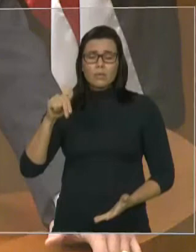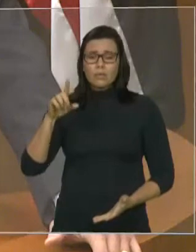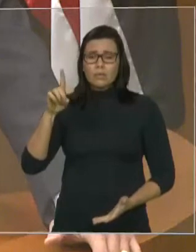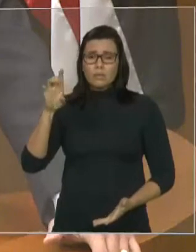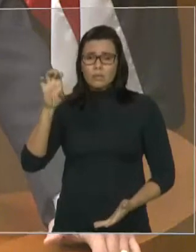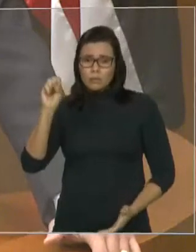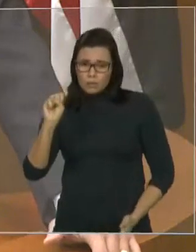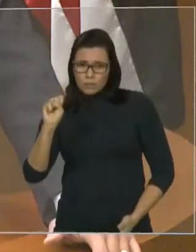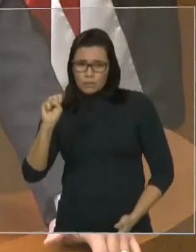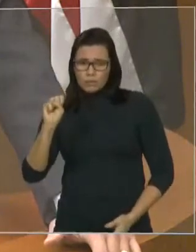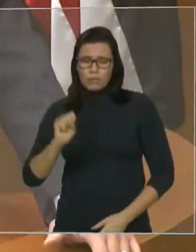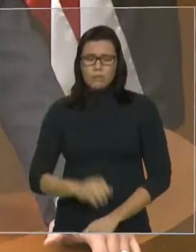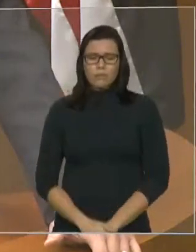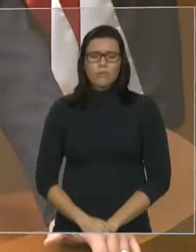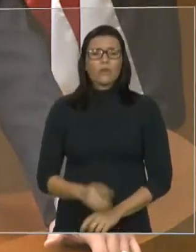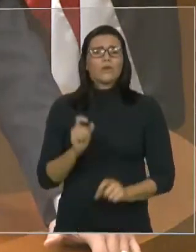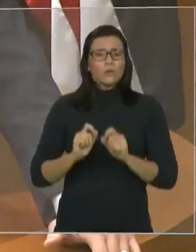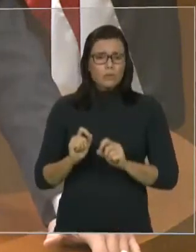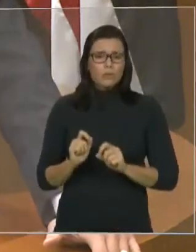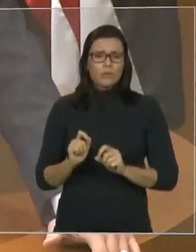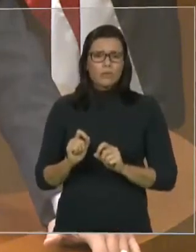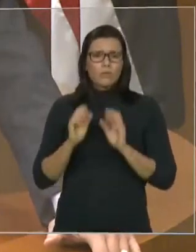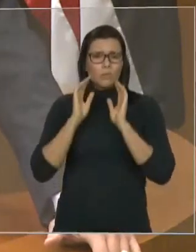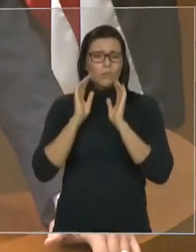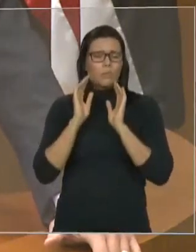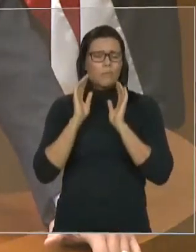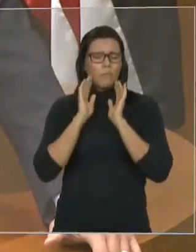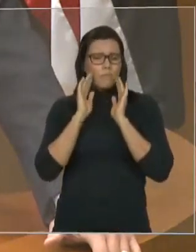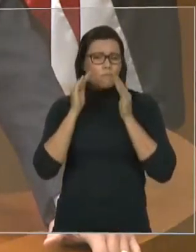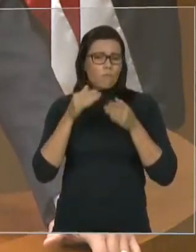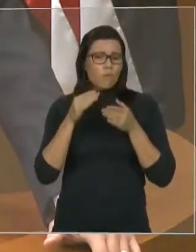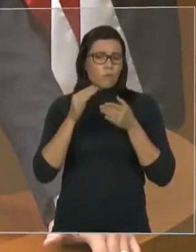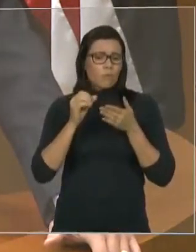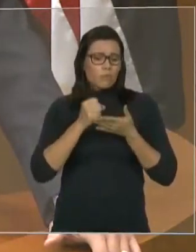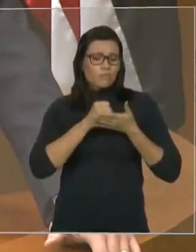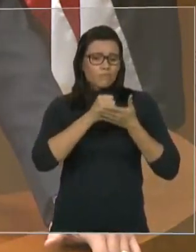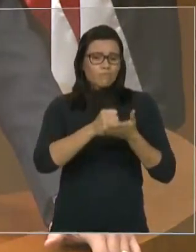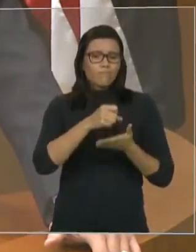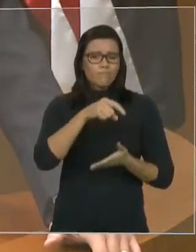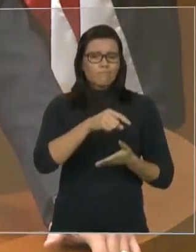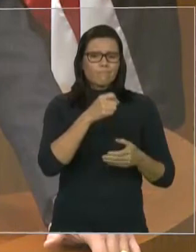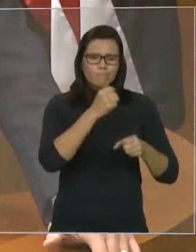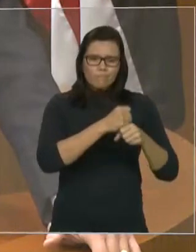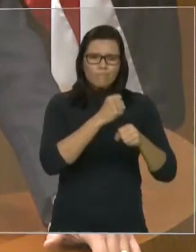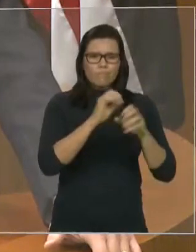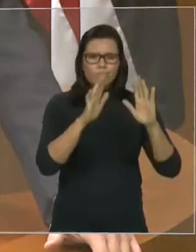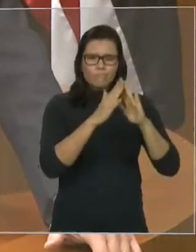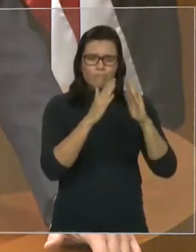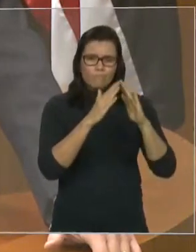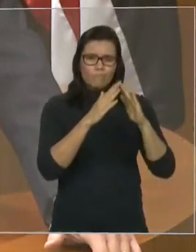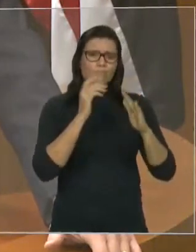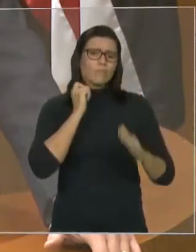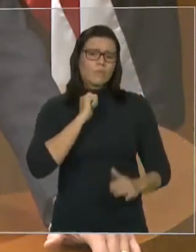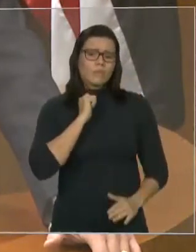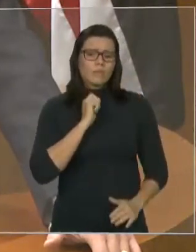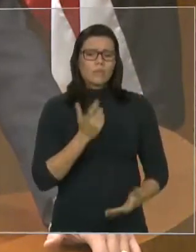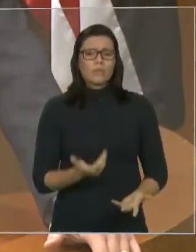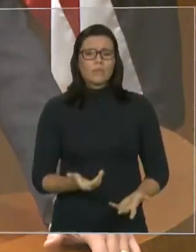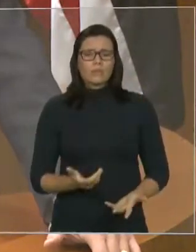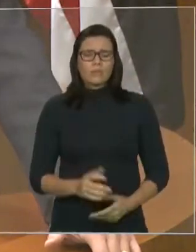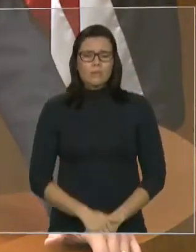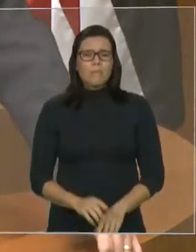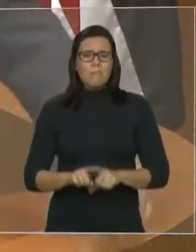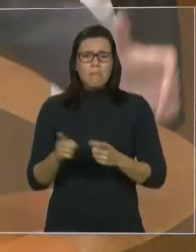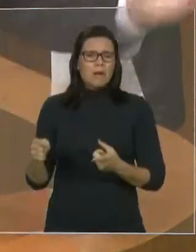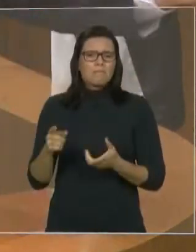a minha solicitação para que a nossa comissão, o deputado Júnior Verde, realmente consiga trazer o